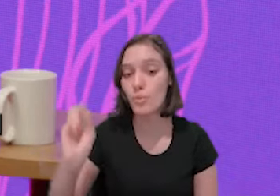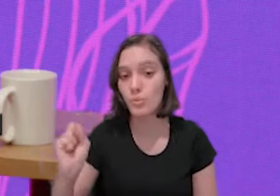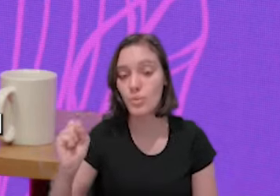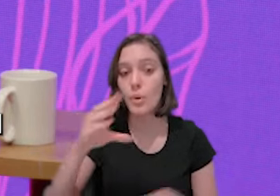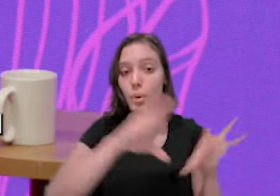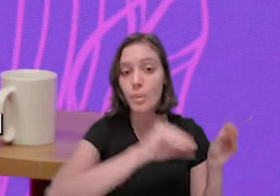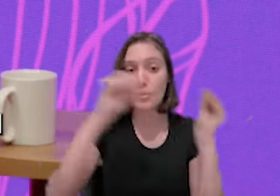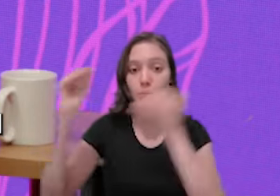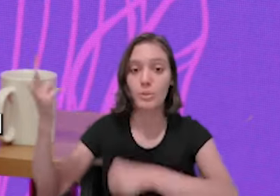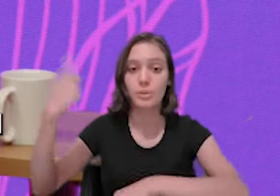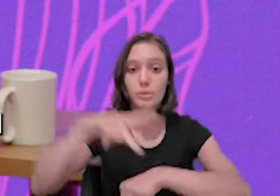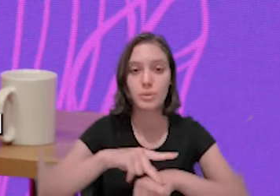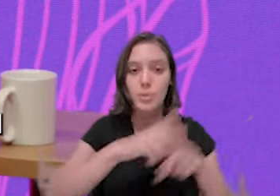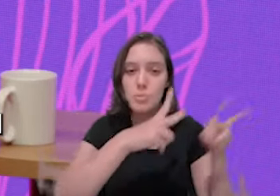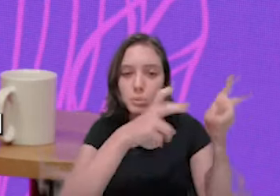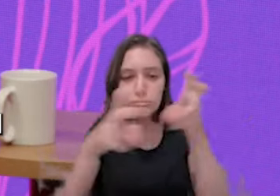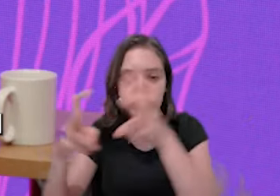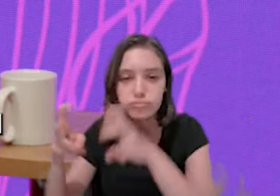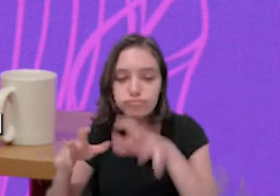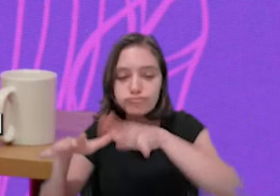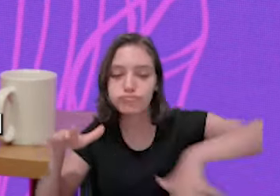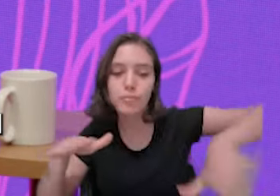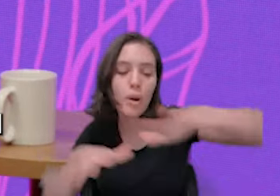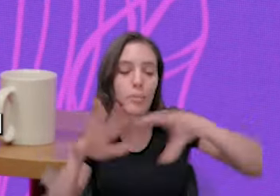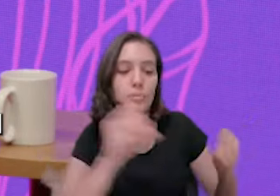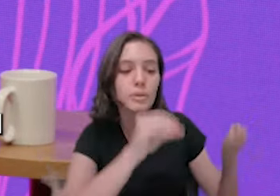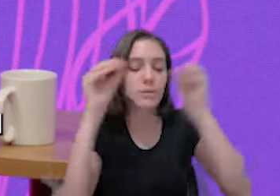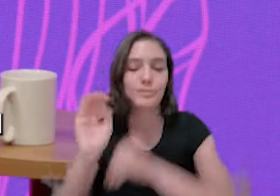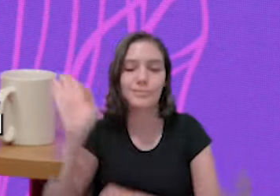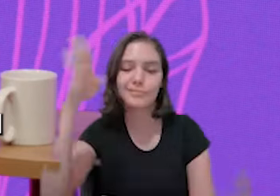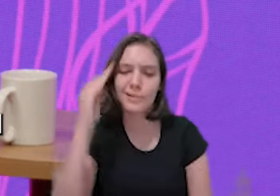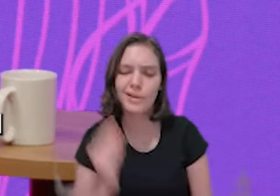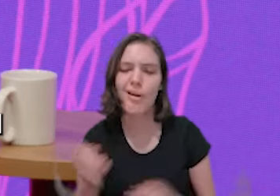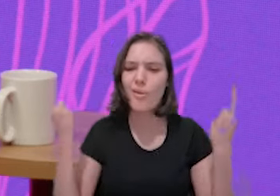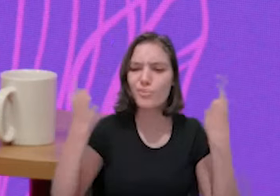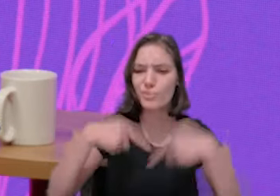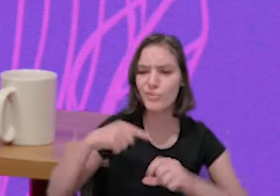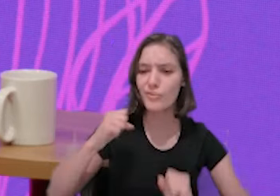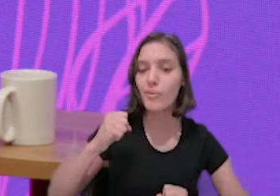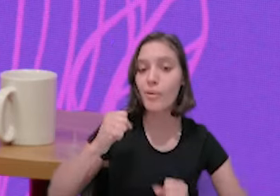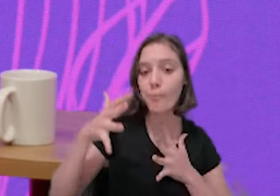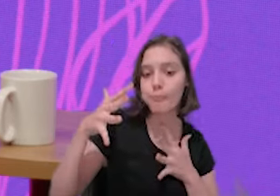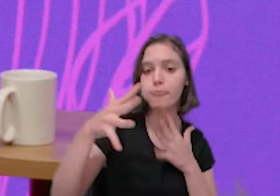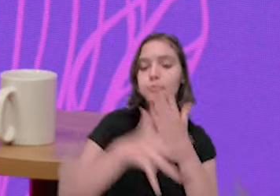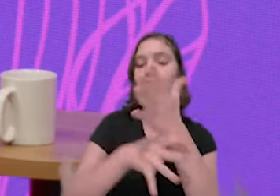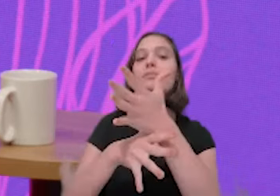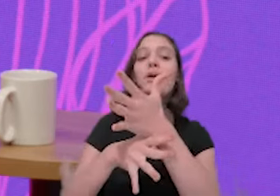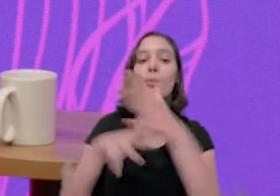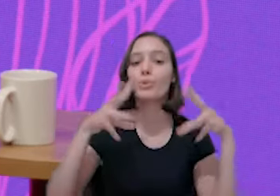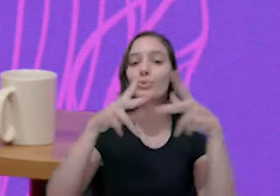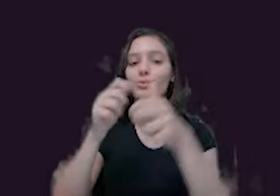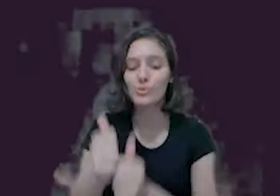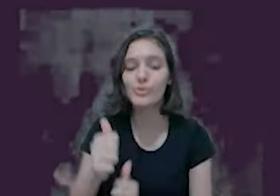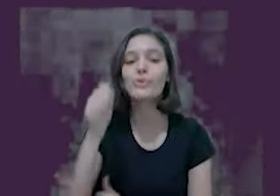superados por essas mulheres que vêm para o para procurar o novo caminho. A gente te aguarda.